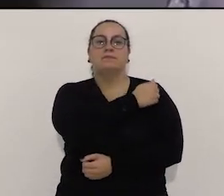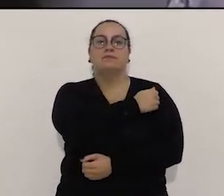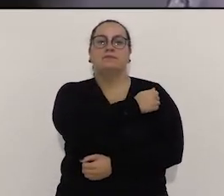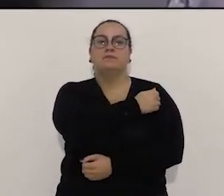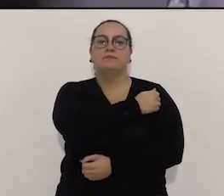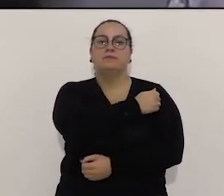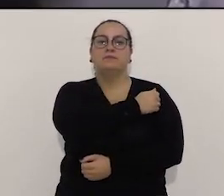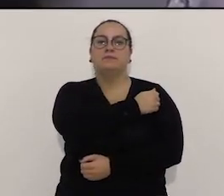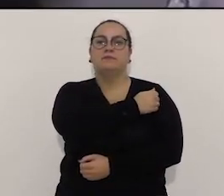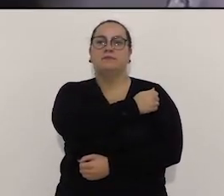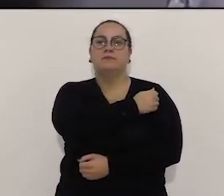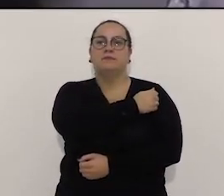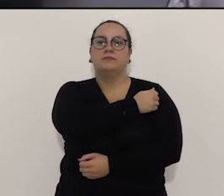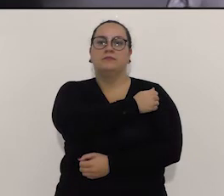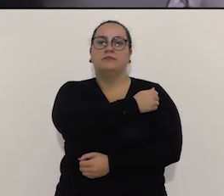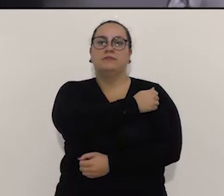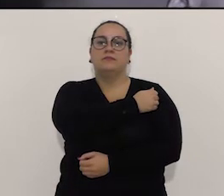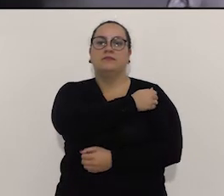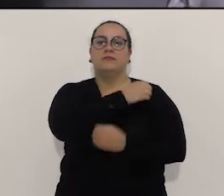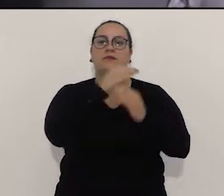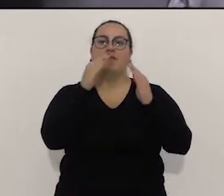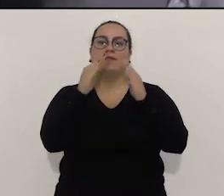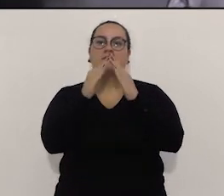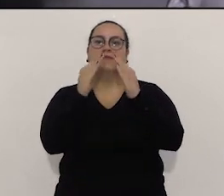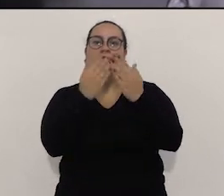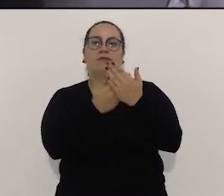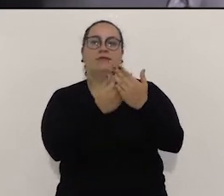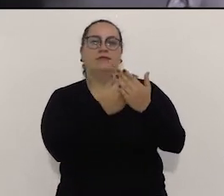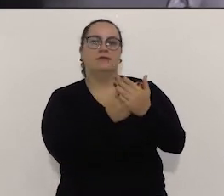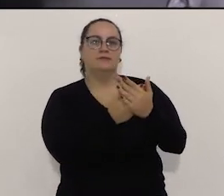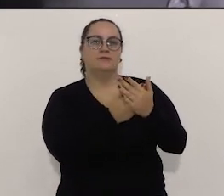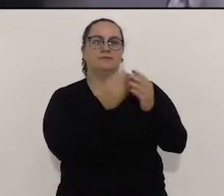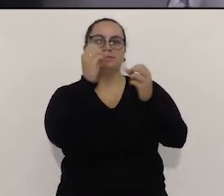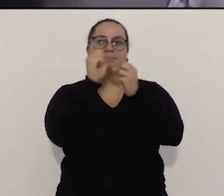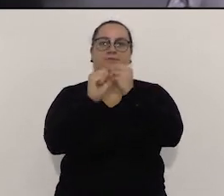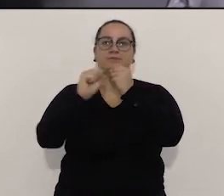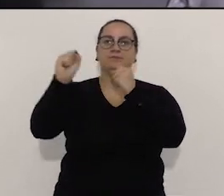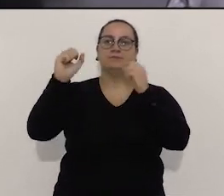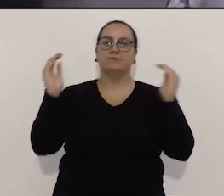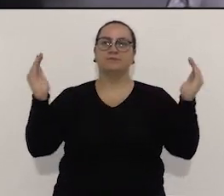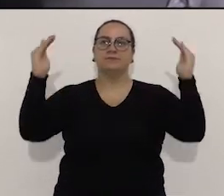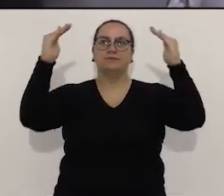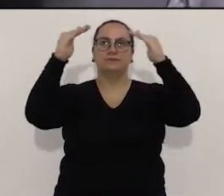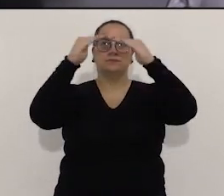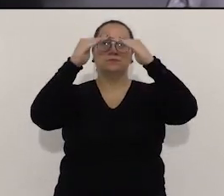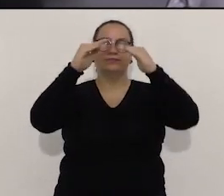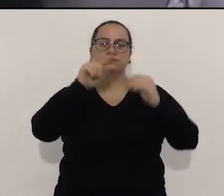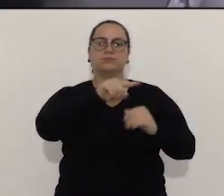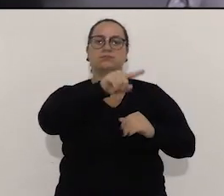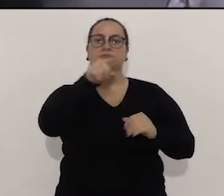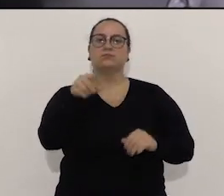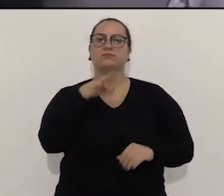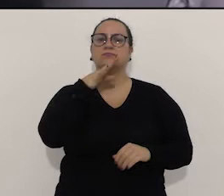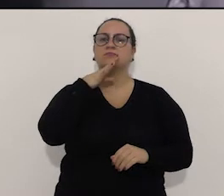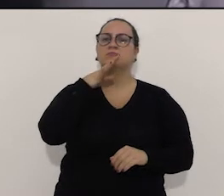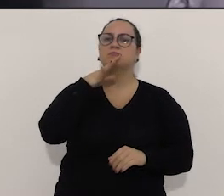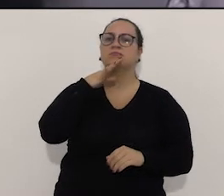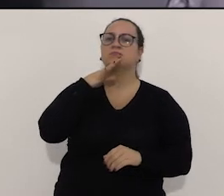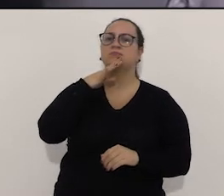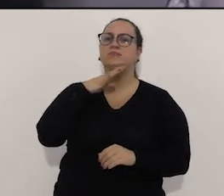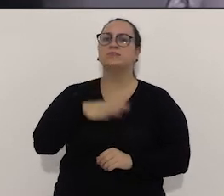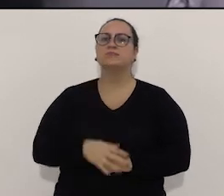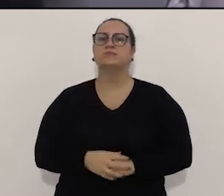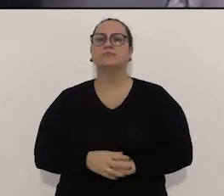e tem uma estrutura esportiva. Cada escola dessa tem uma estrutura esportiva. O senhor conhece a estrutura